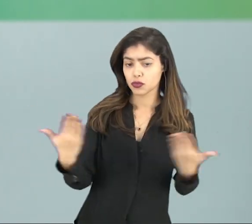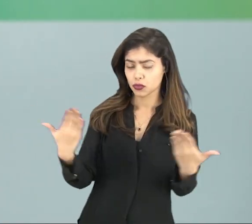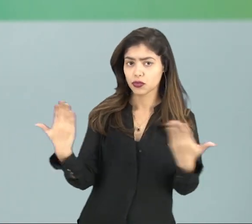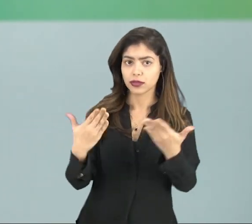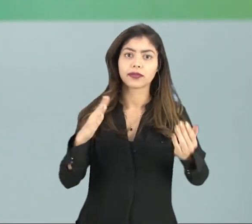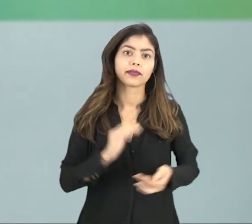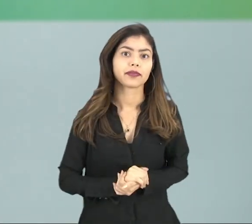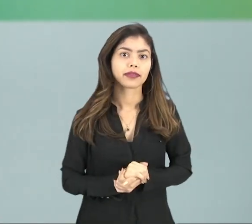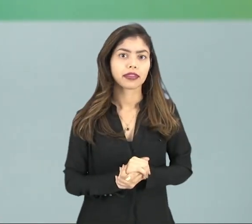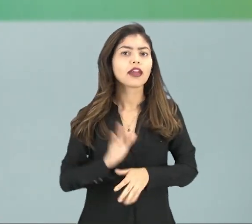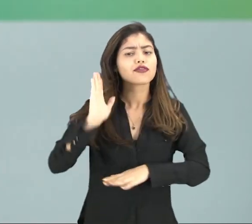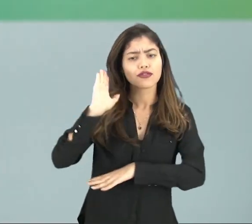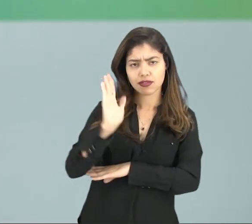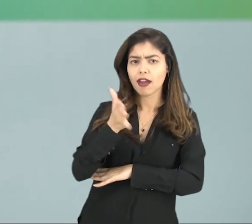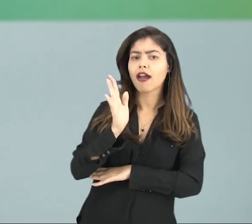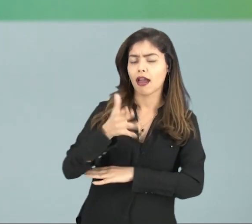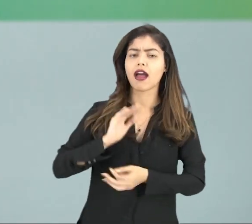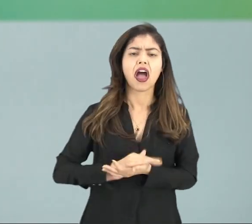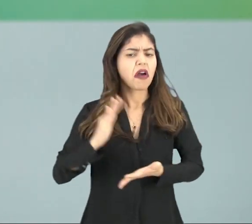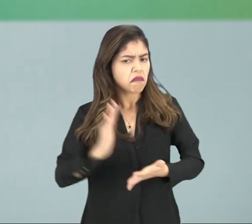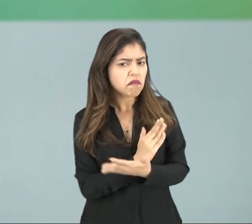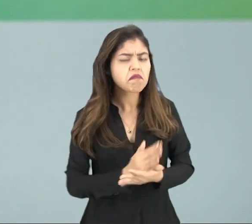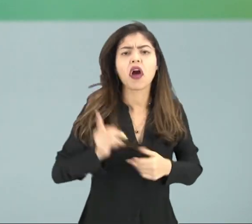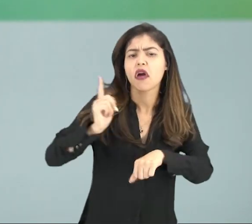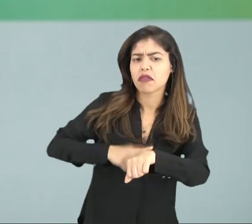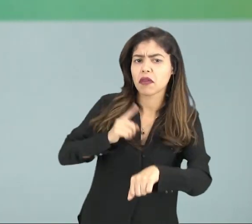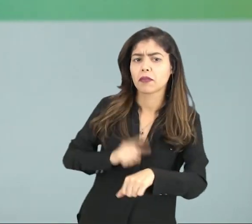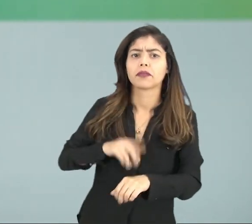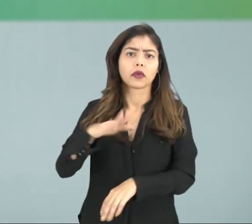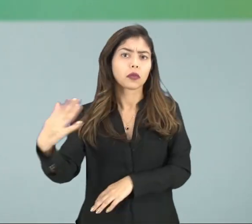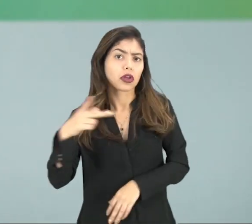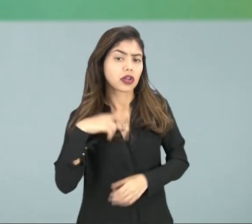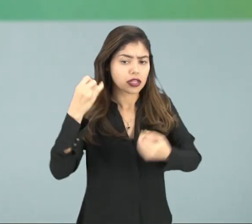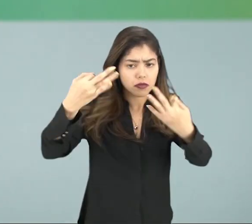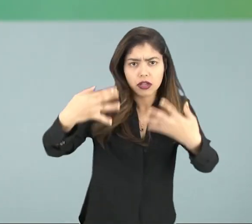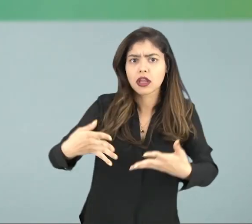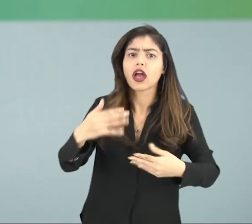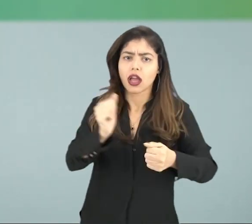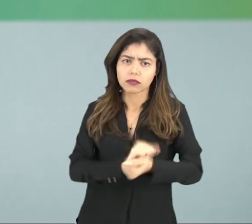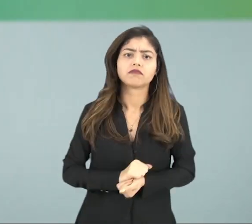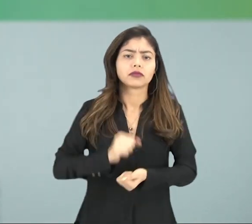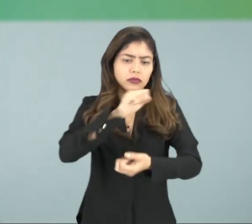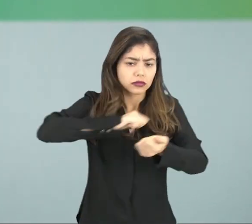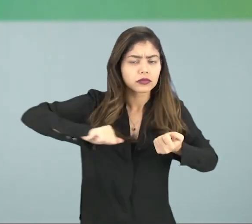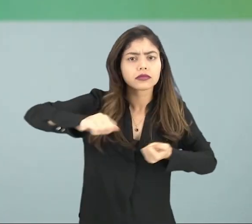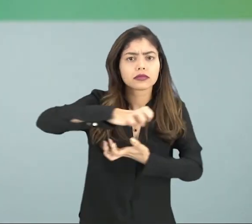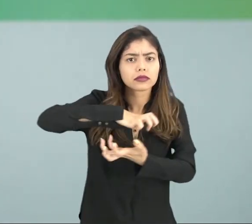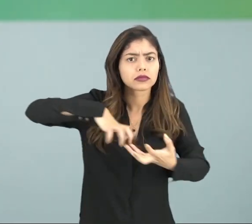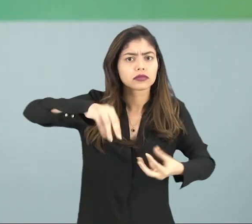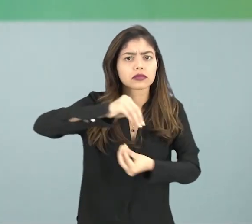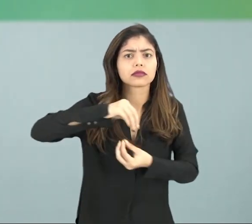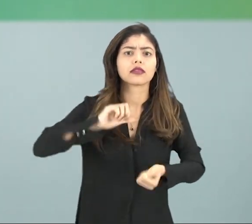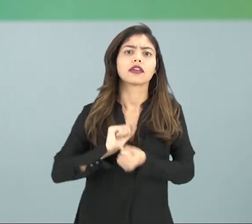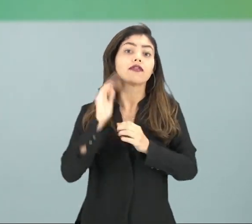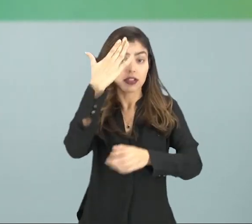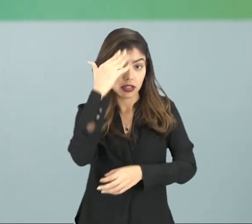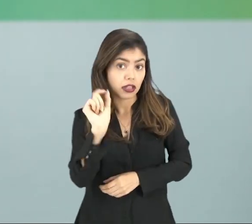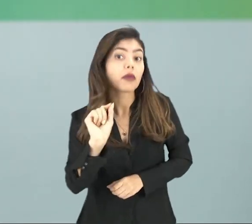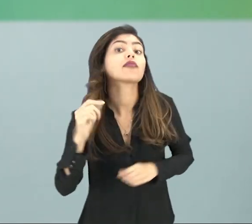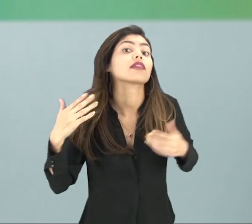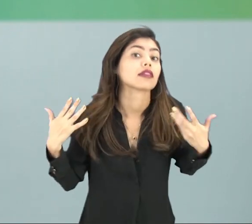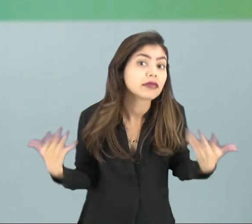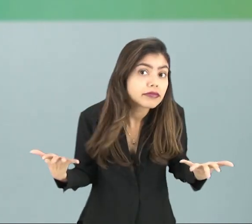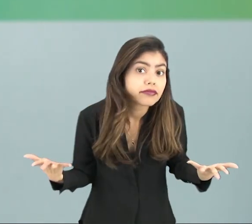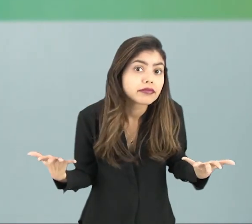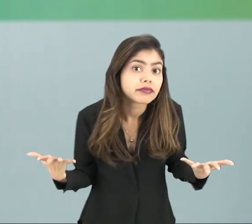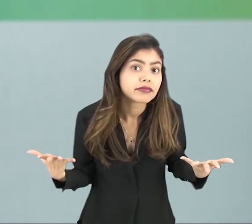atuais e já há algum tempo. Quando nós tratamos de sustentabilidade, você sabe a respeito do